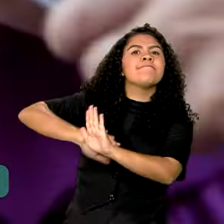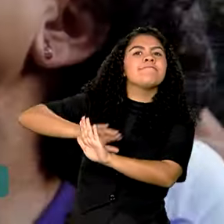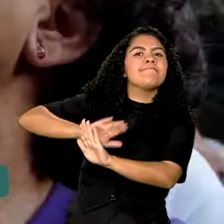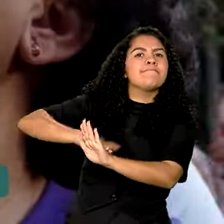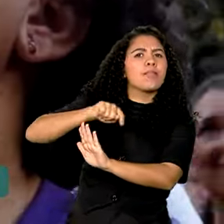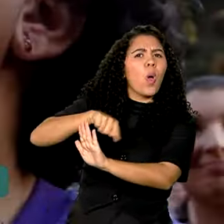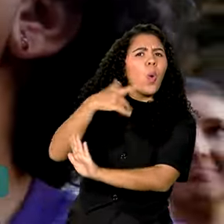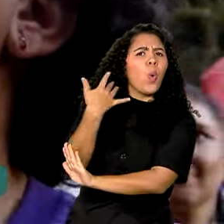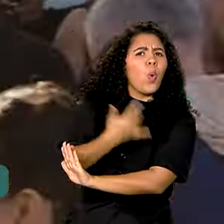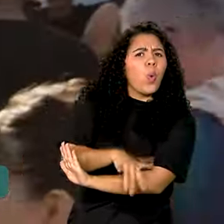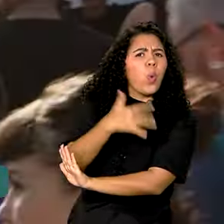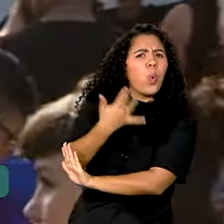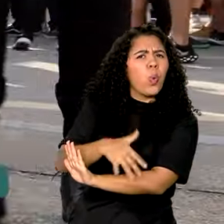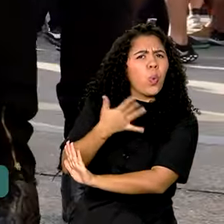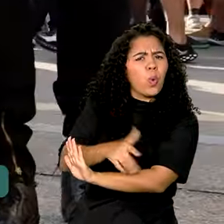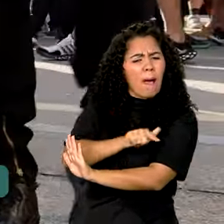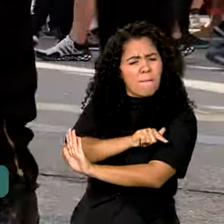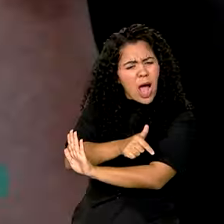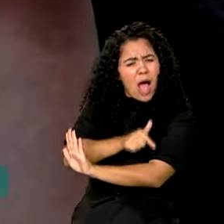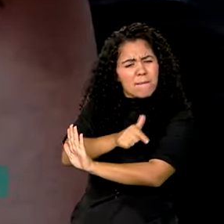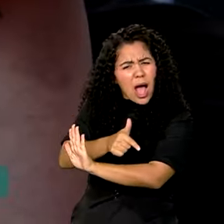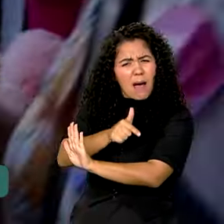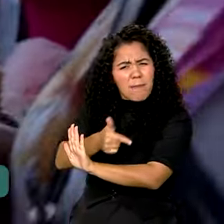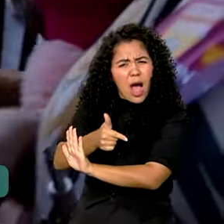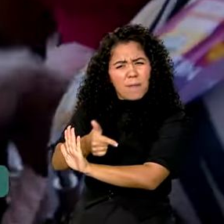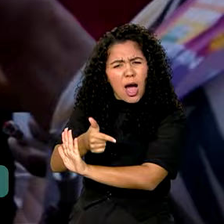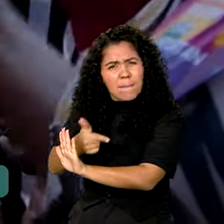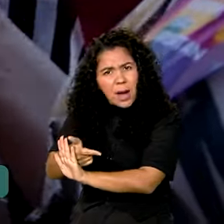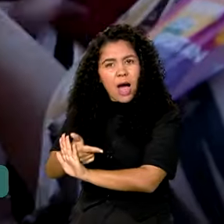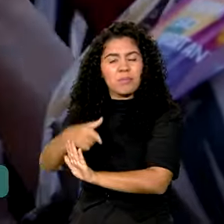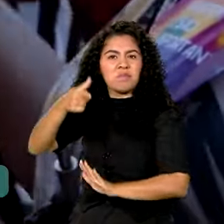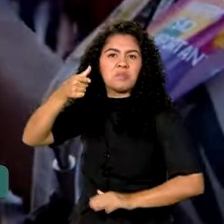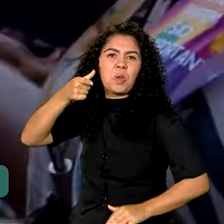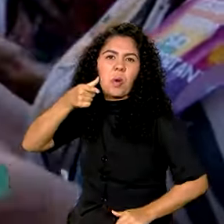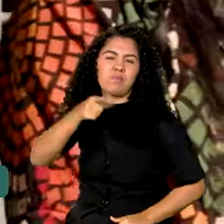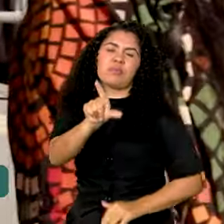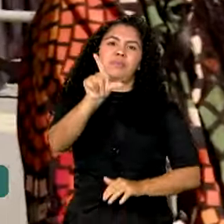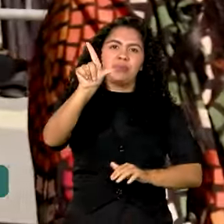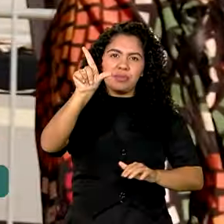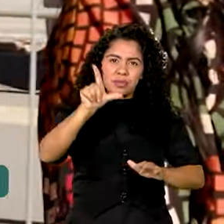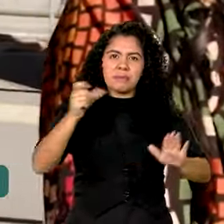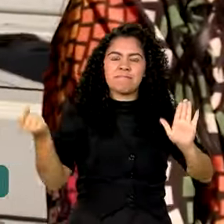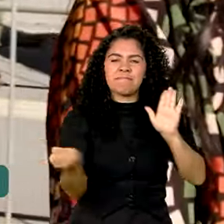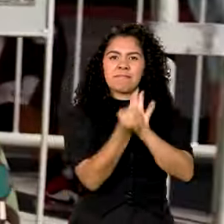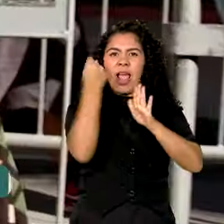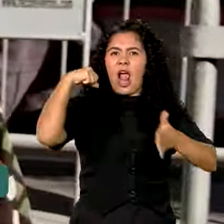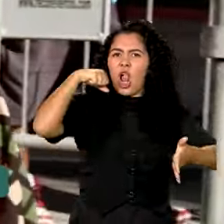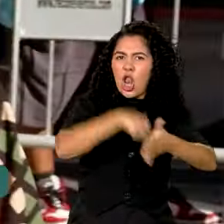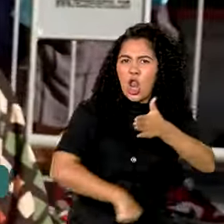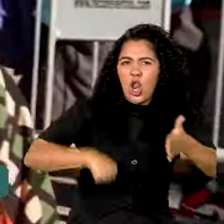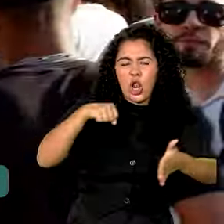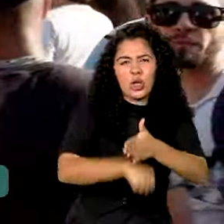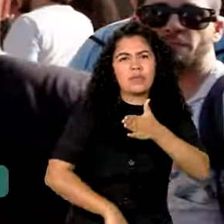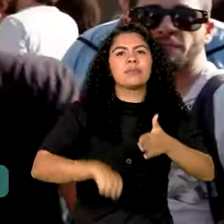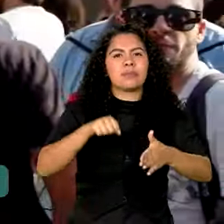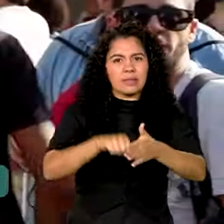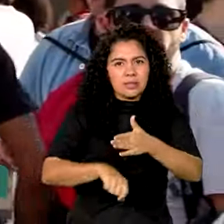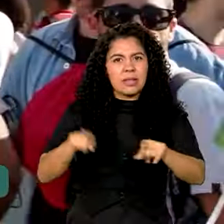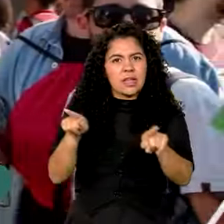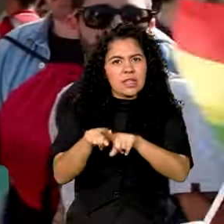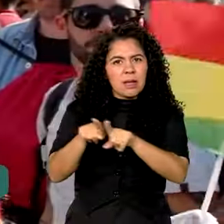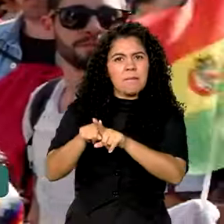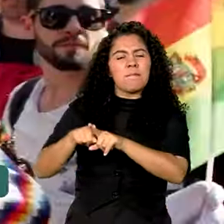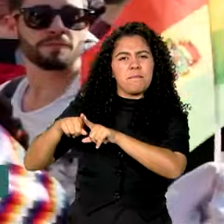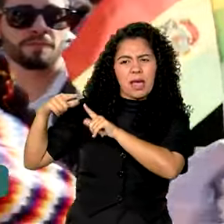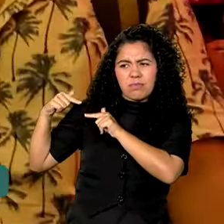percorrido para chegar até esse momento e poder contar a luta e toda a história do movimento